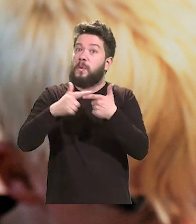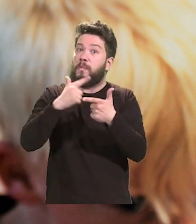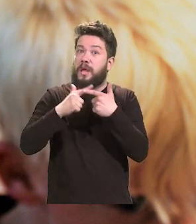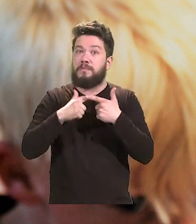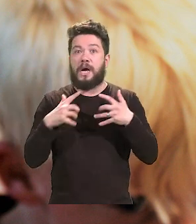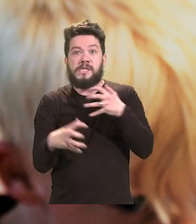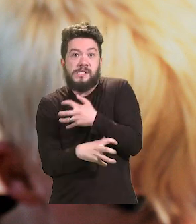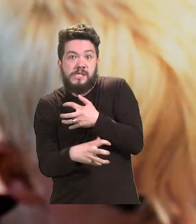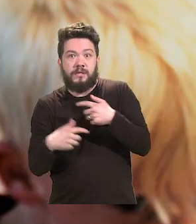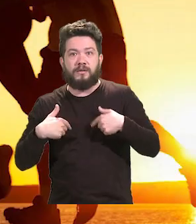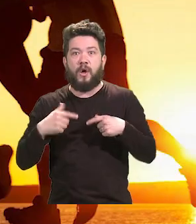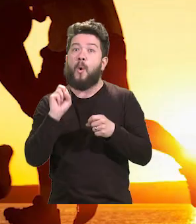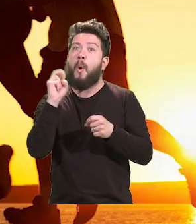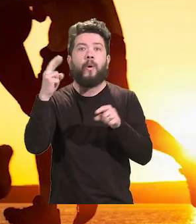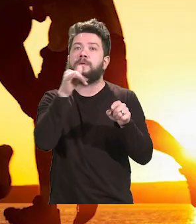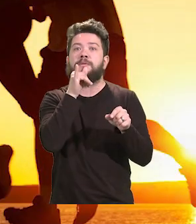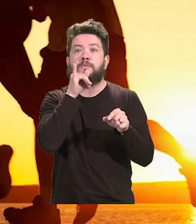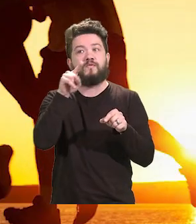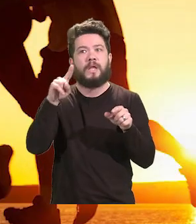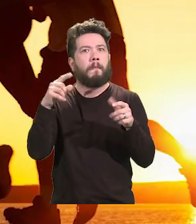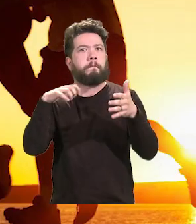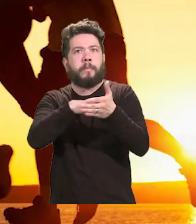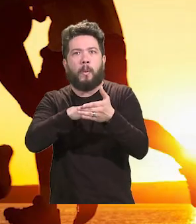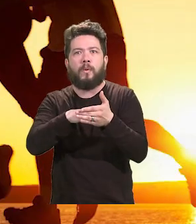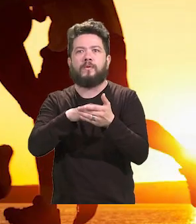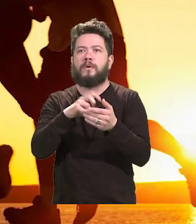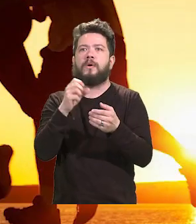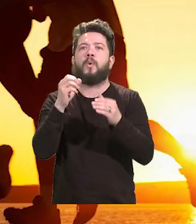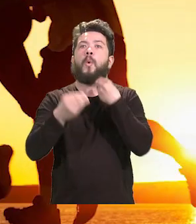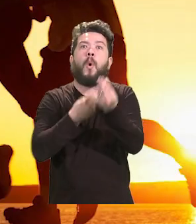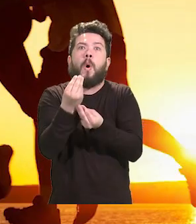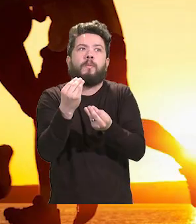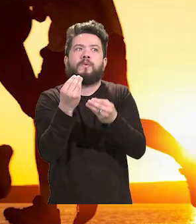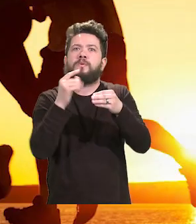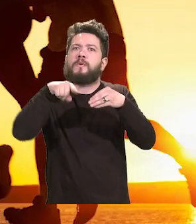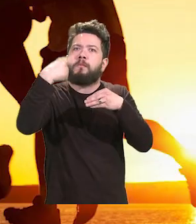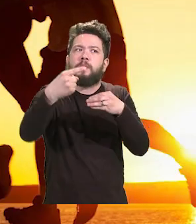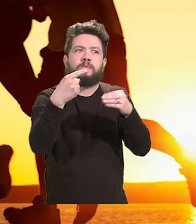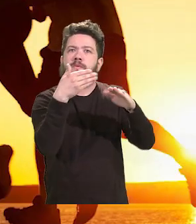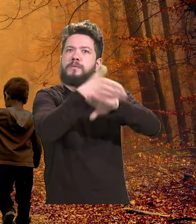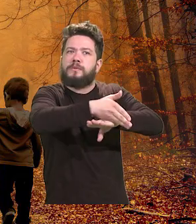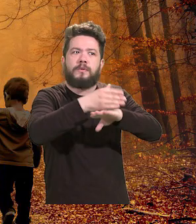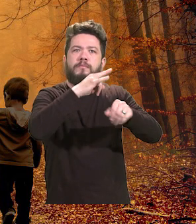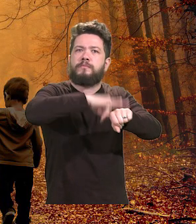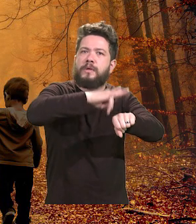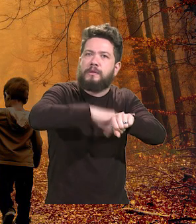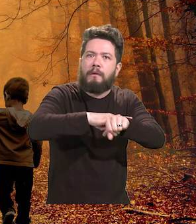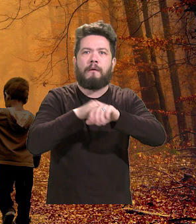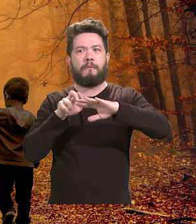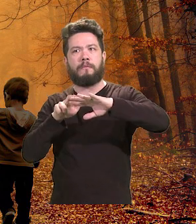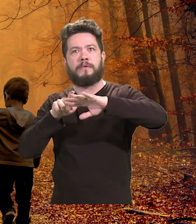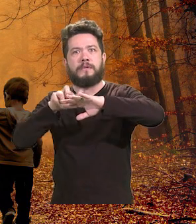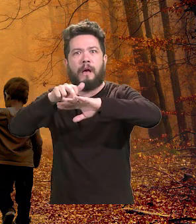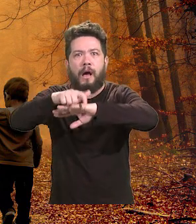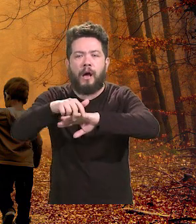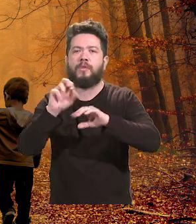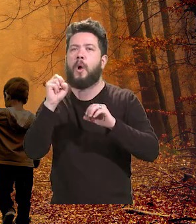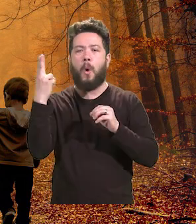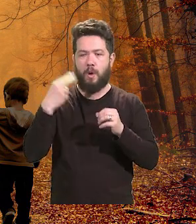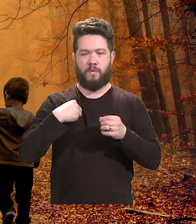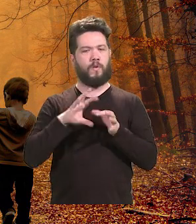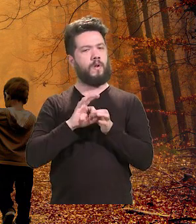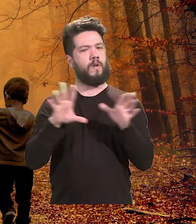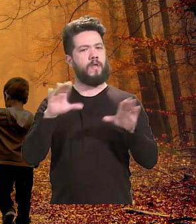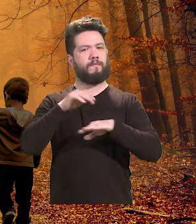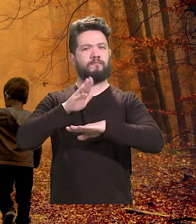dentes, subir e descer a escada e ir e vir a qualquer lugar com independência devido à imprudência de um amigo,